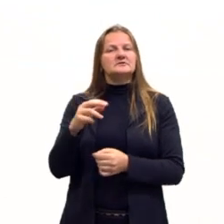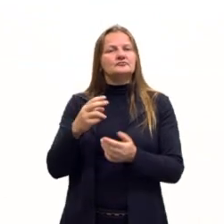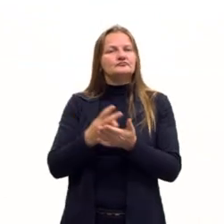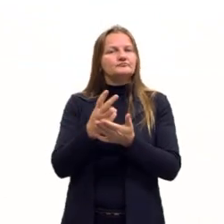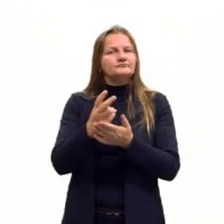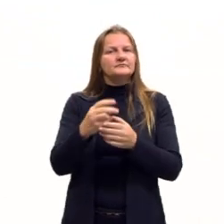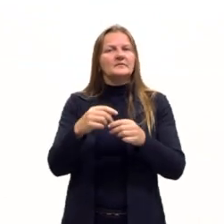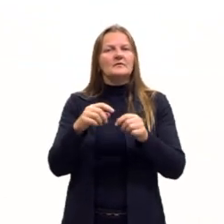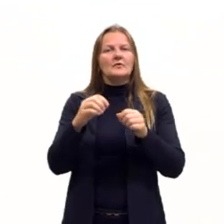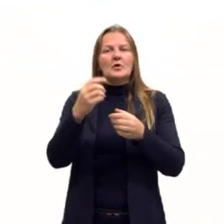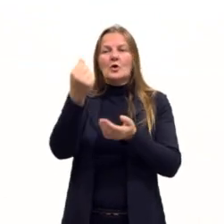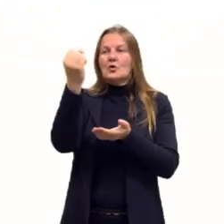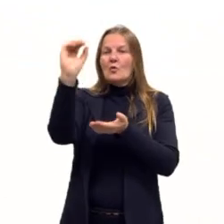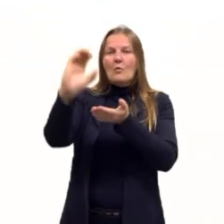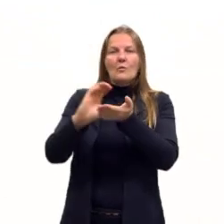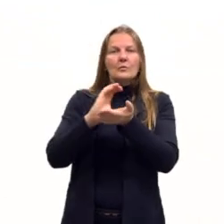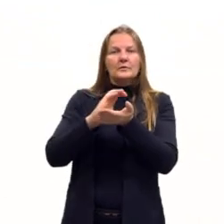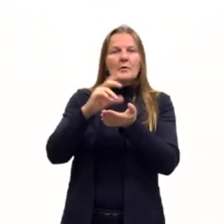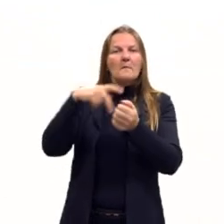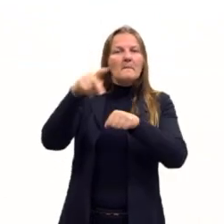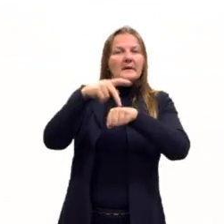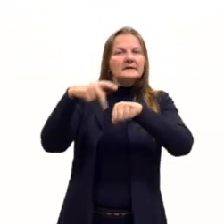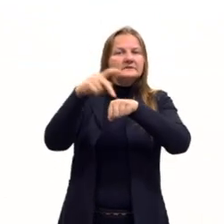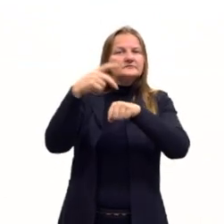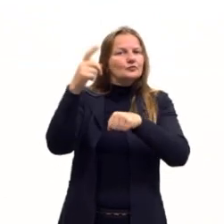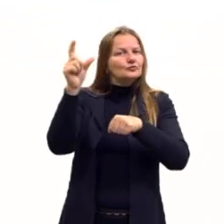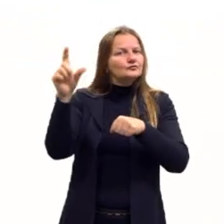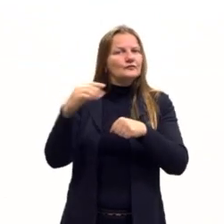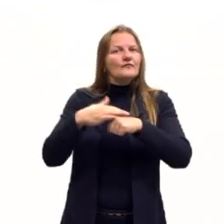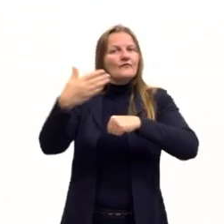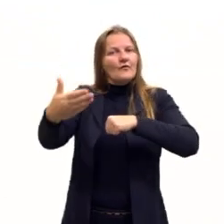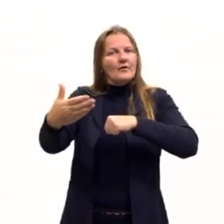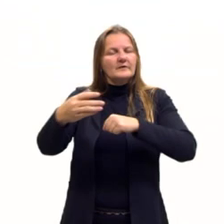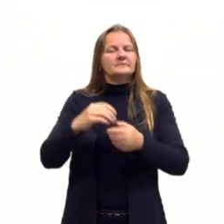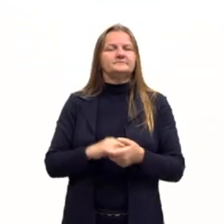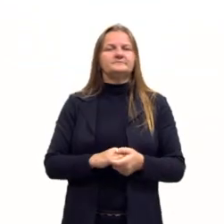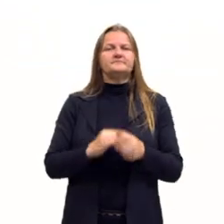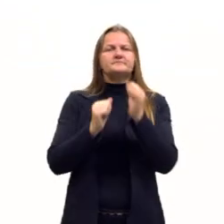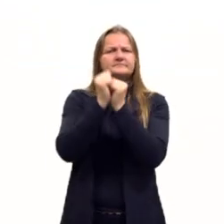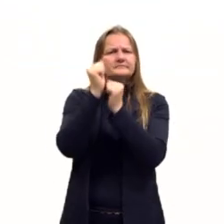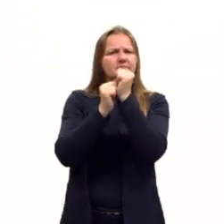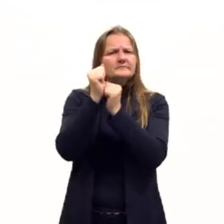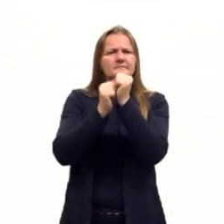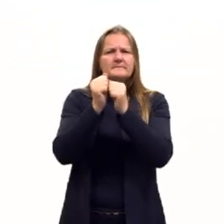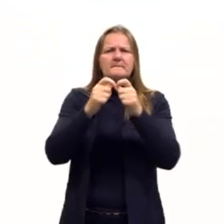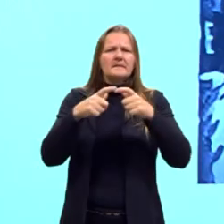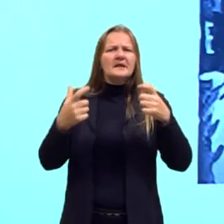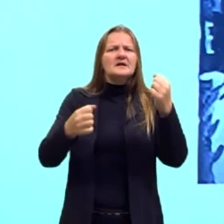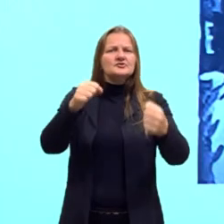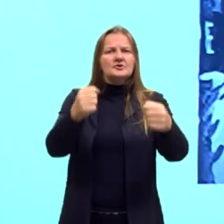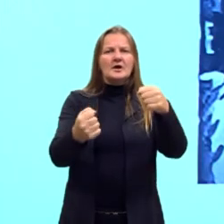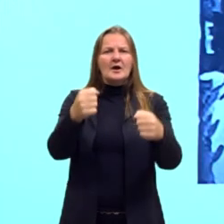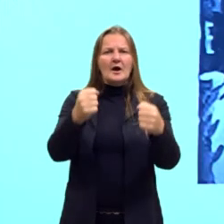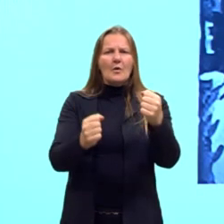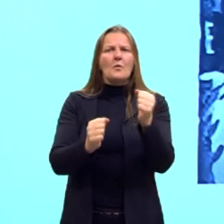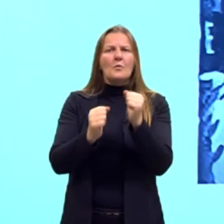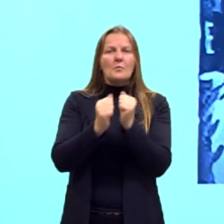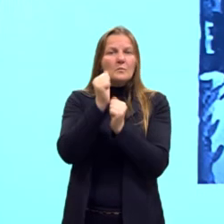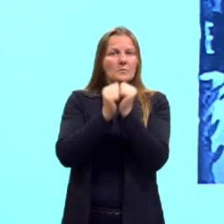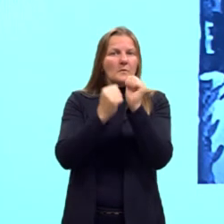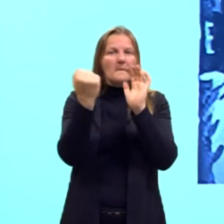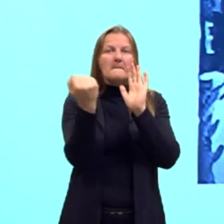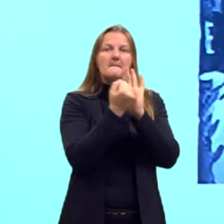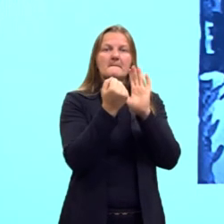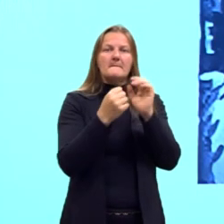ficam com o capital externo, muito ligado justamente a essas empresas de carros, né, essas empresas